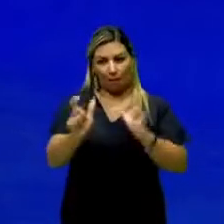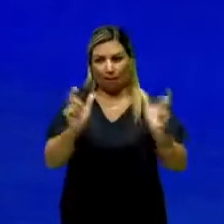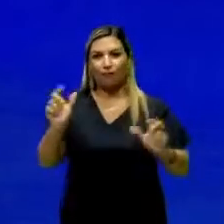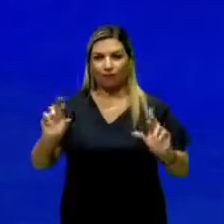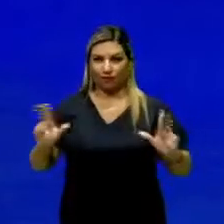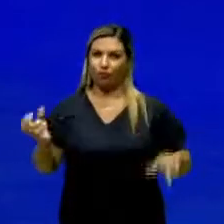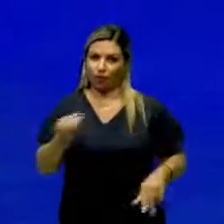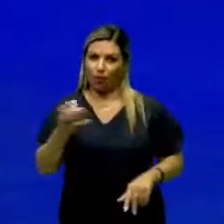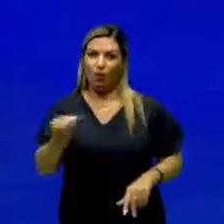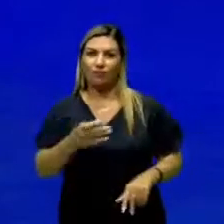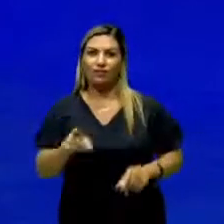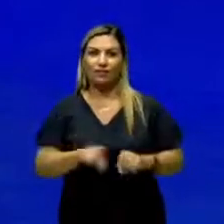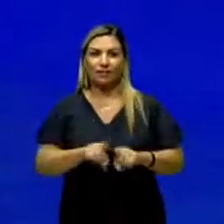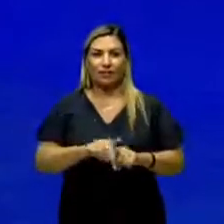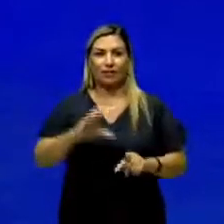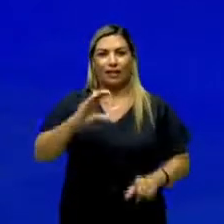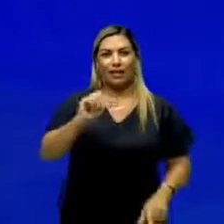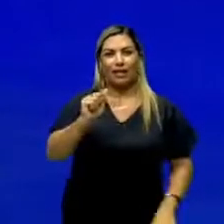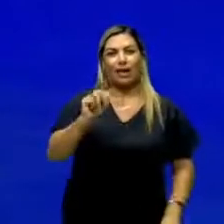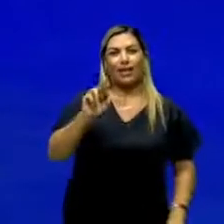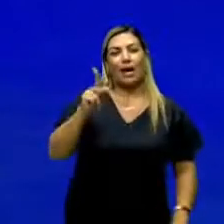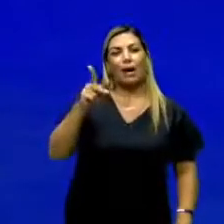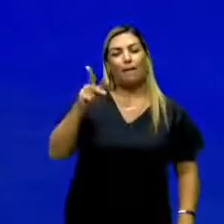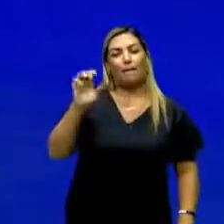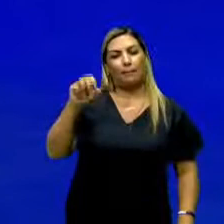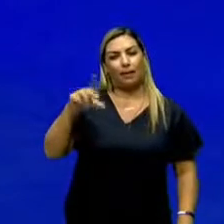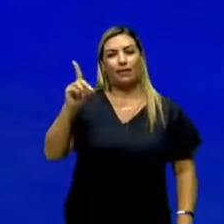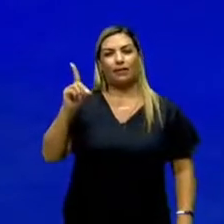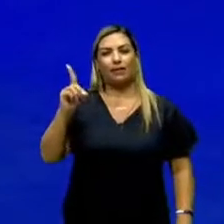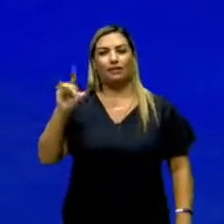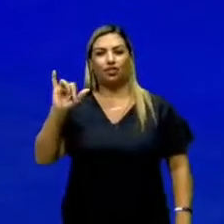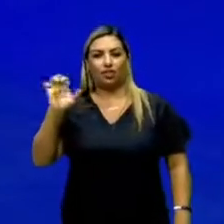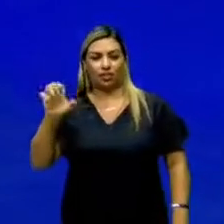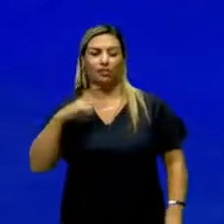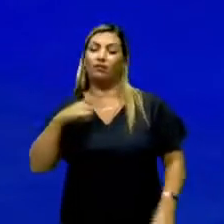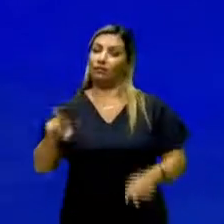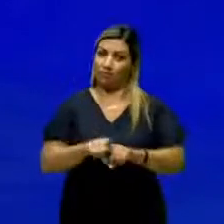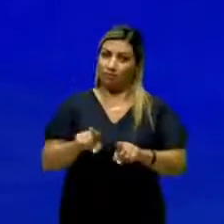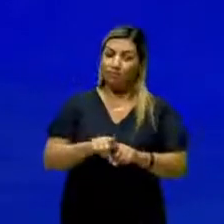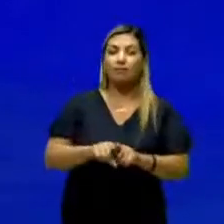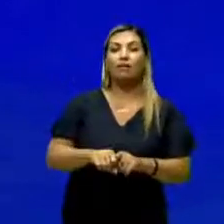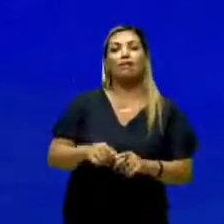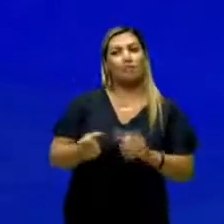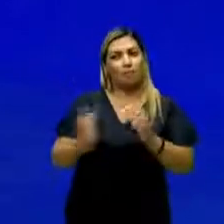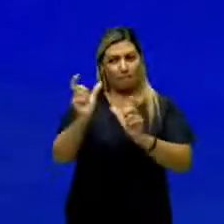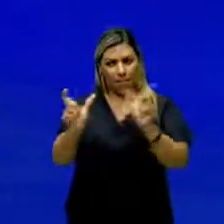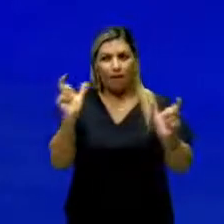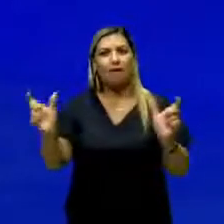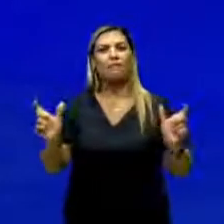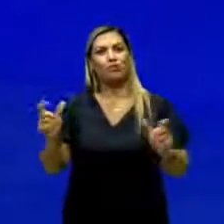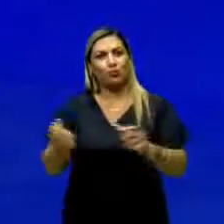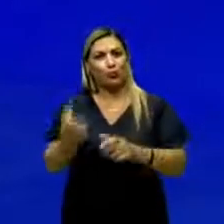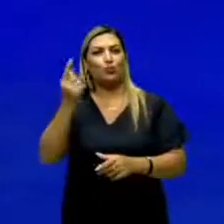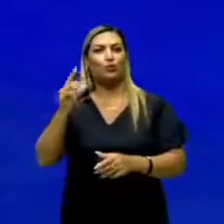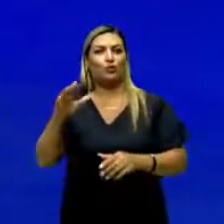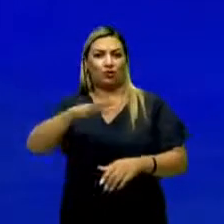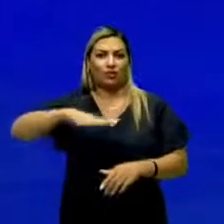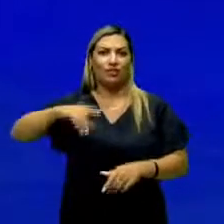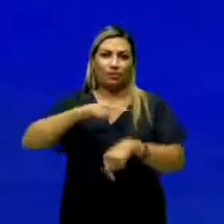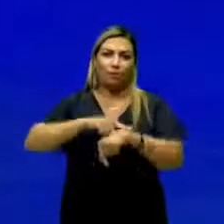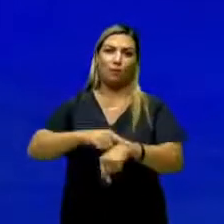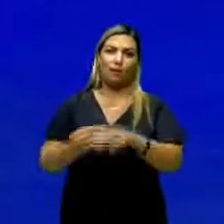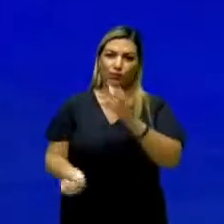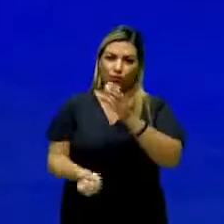conversou, por exemplo, sobre Carpe Diem, né? Então, são expressões que vão aparecendo com o passado da escola, com a sua